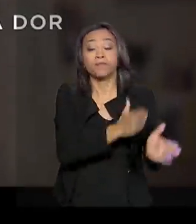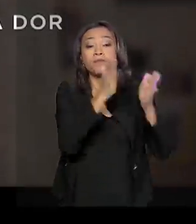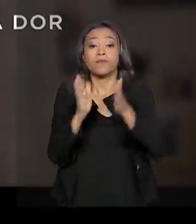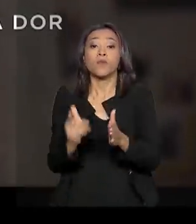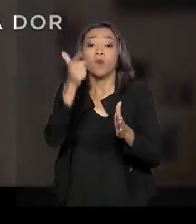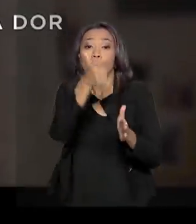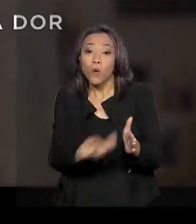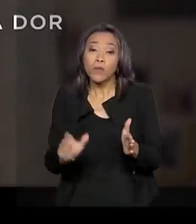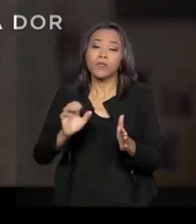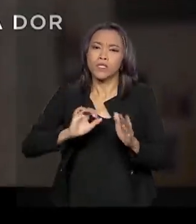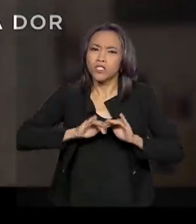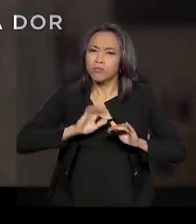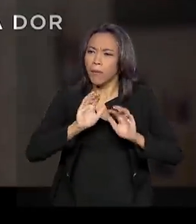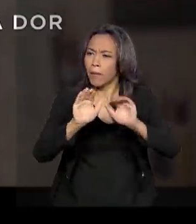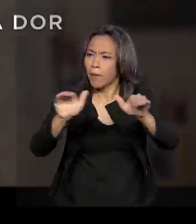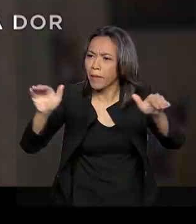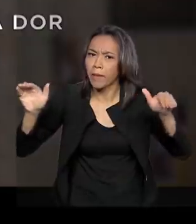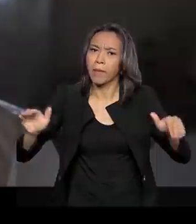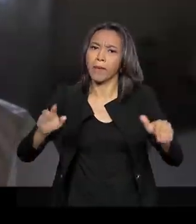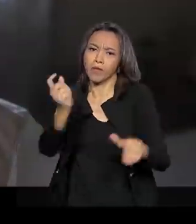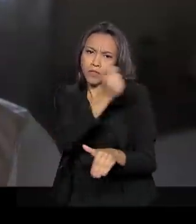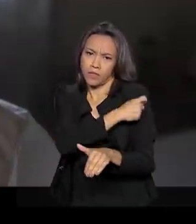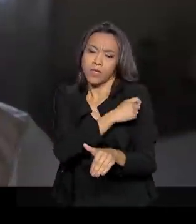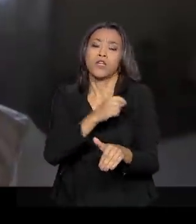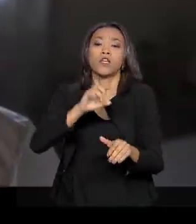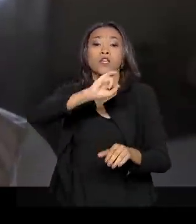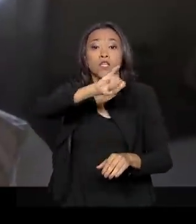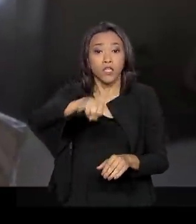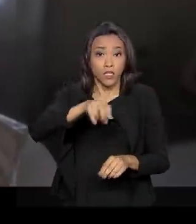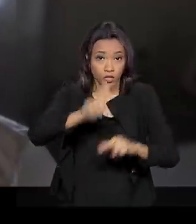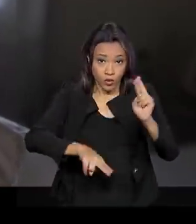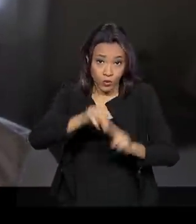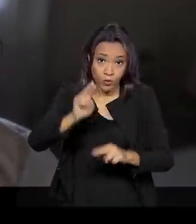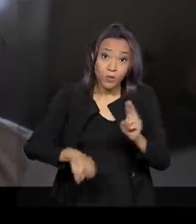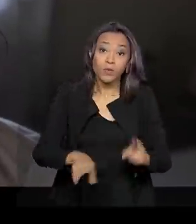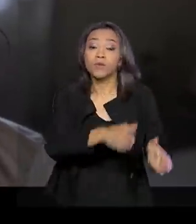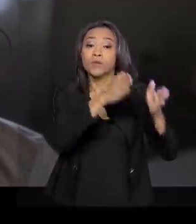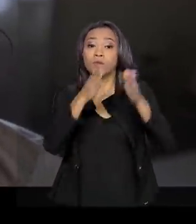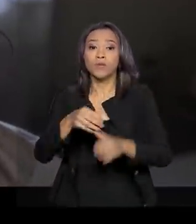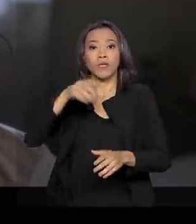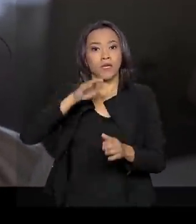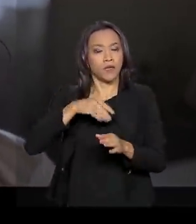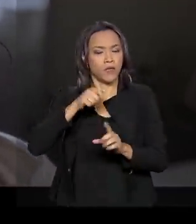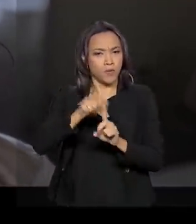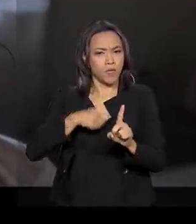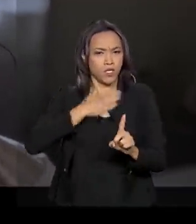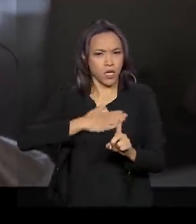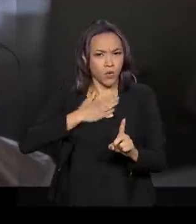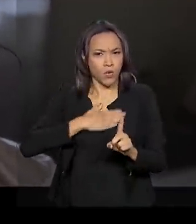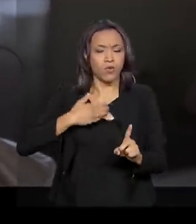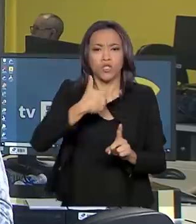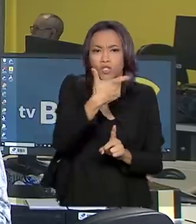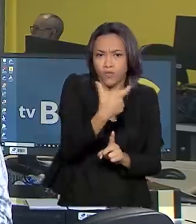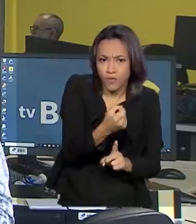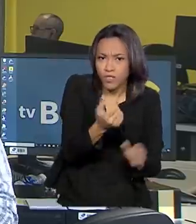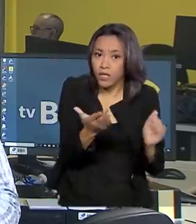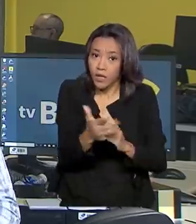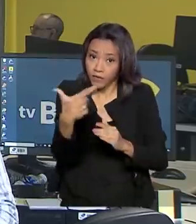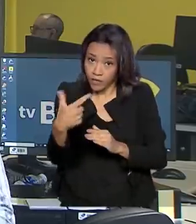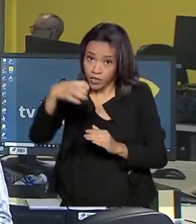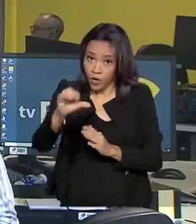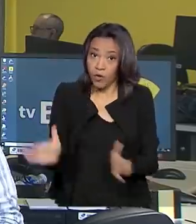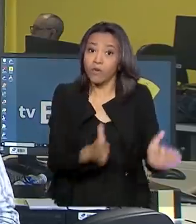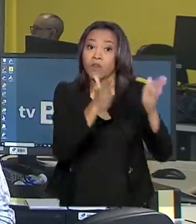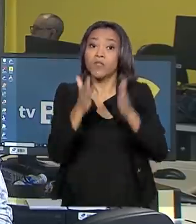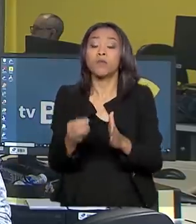duas etapas de mobilização nacional devem ocorrer em junho e agosto para reforço do público de 20 a 29 anos e para a população